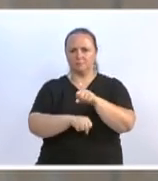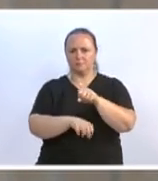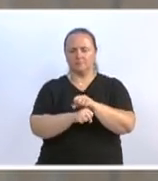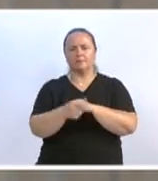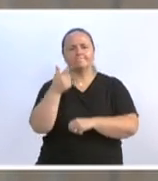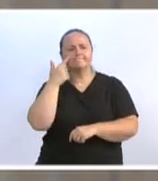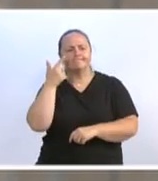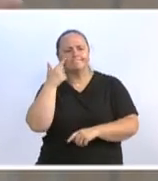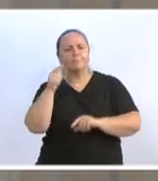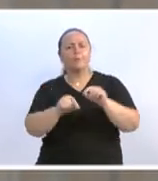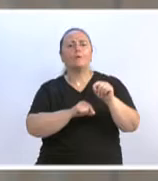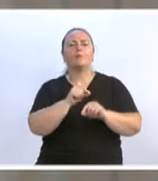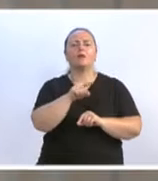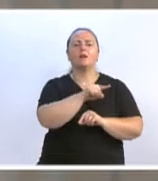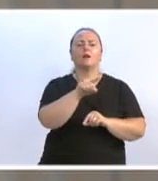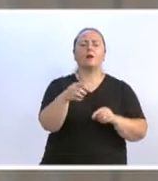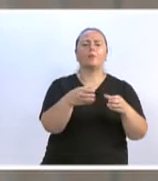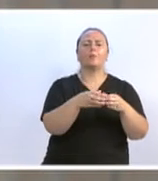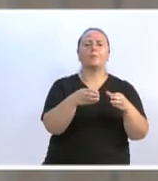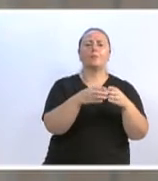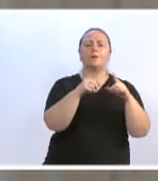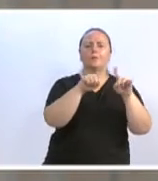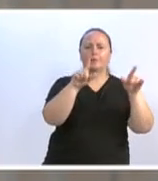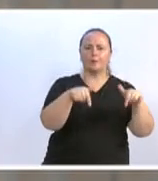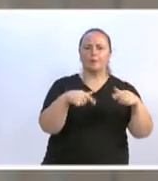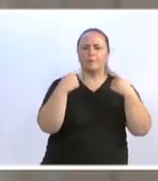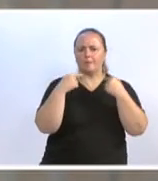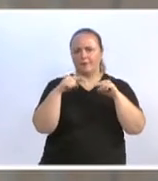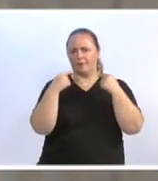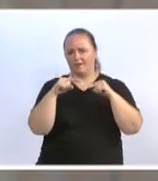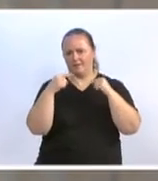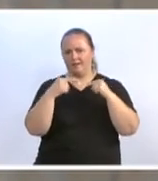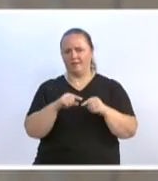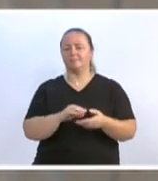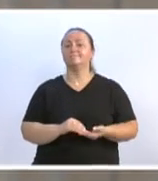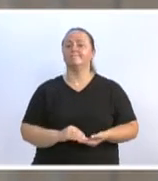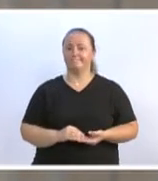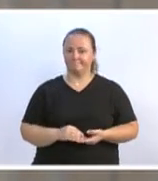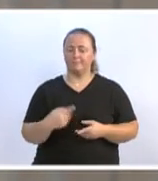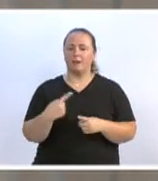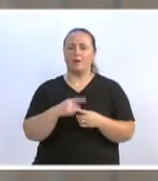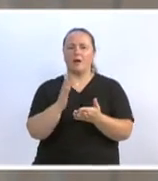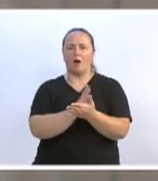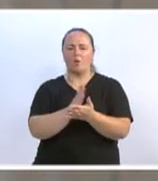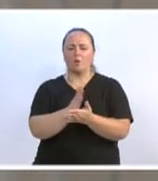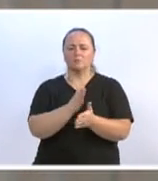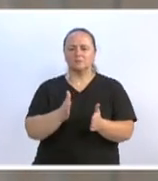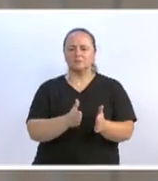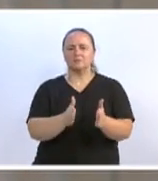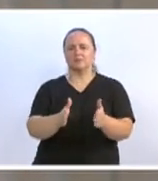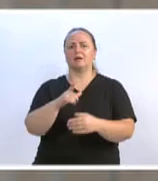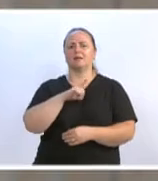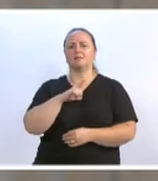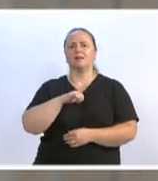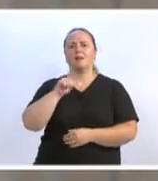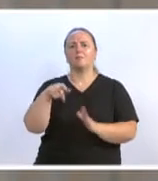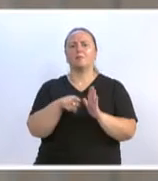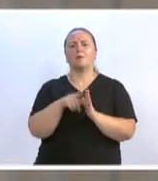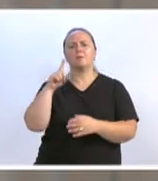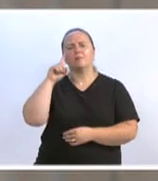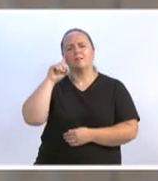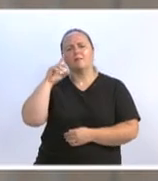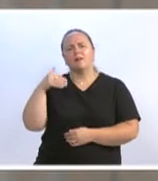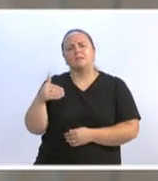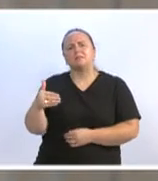reivindicações. Muitas coisas ali que foram encaminhadas são coisas corqueiras, do dia a dia de cada